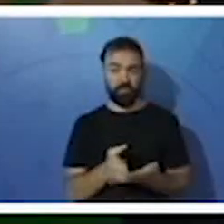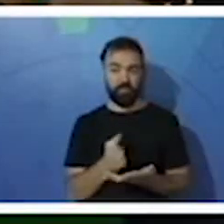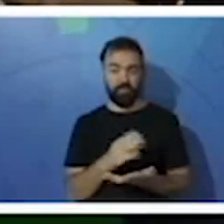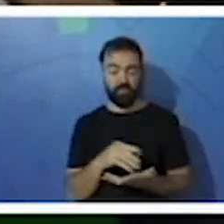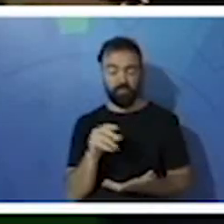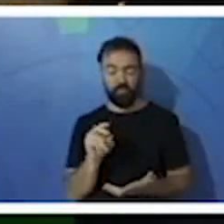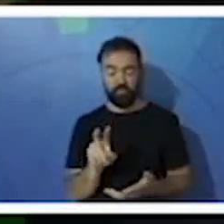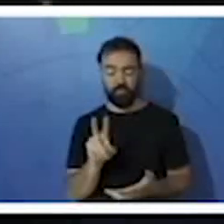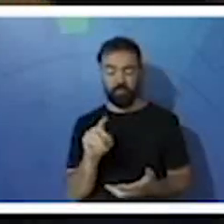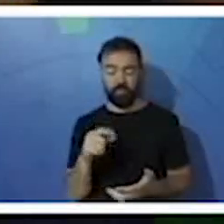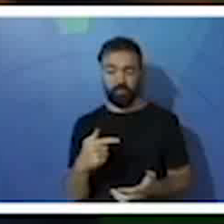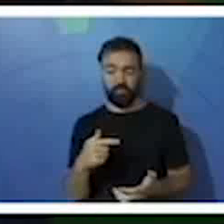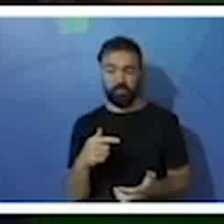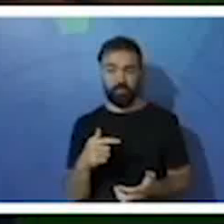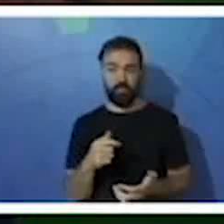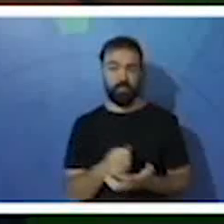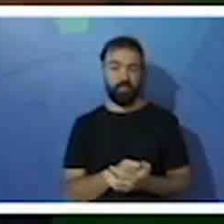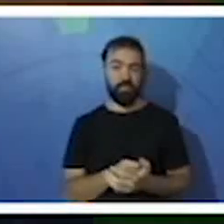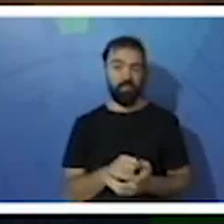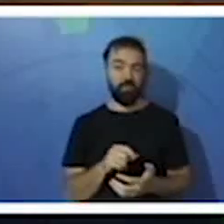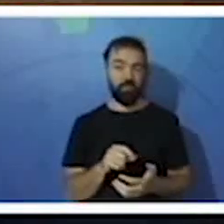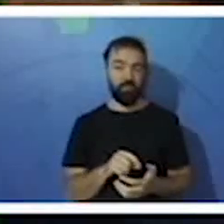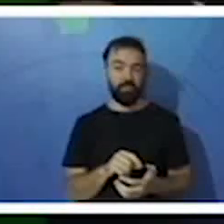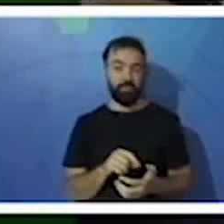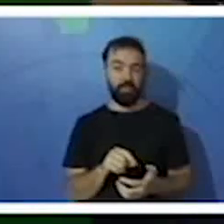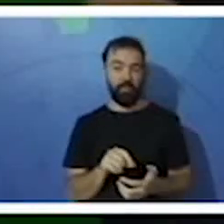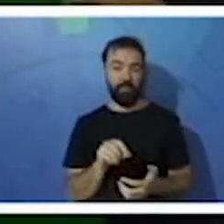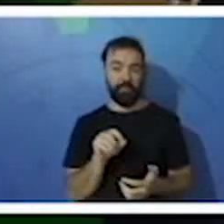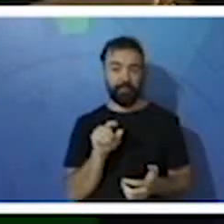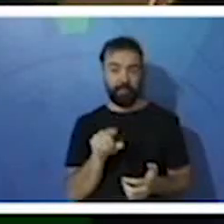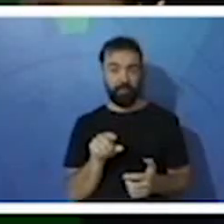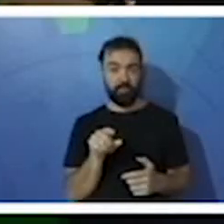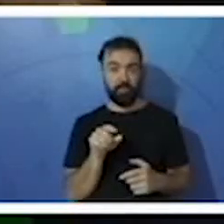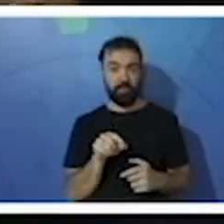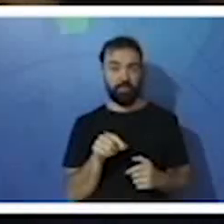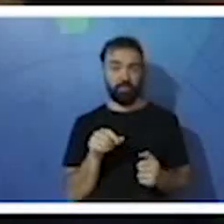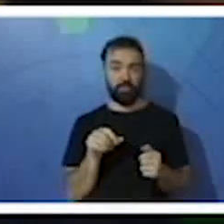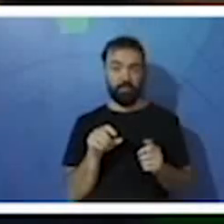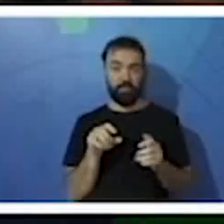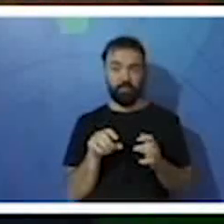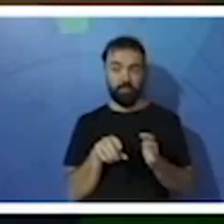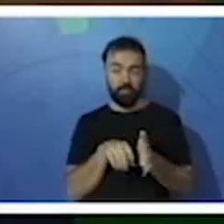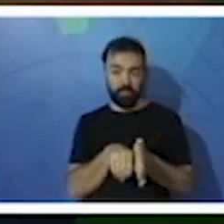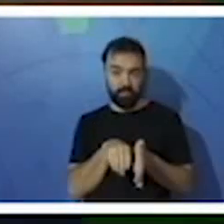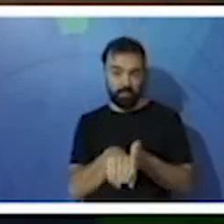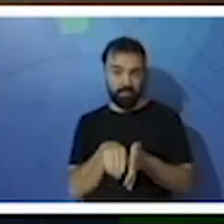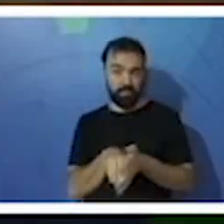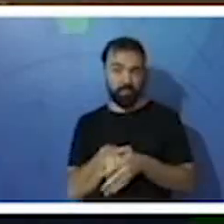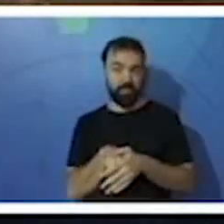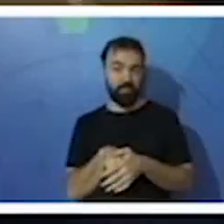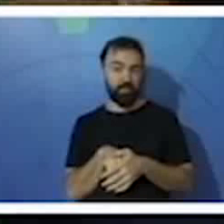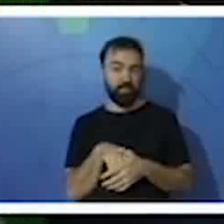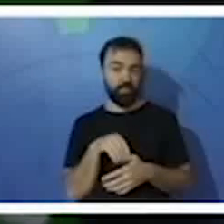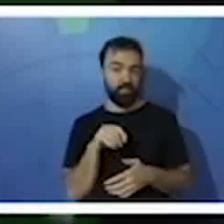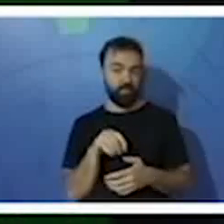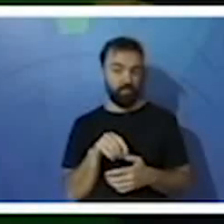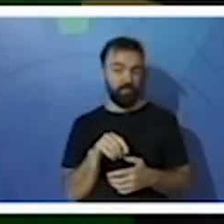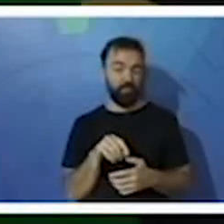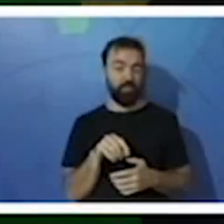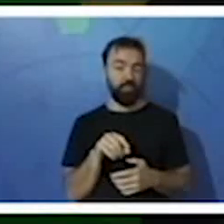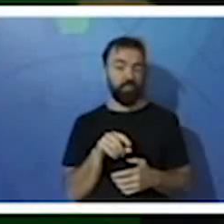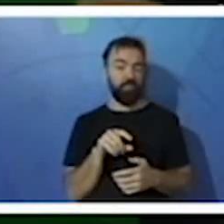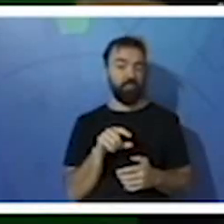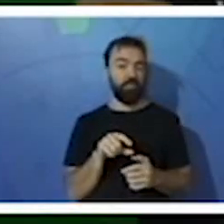página 217, você é o cientista, página 218, adaptação das